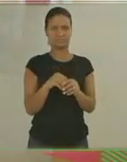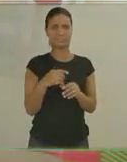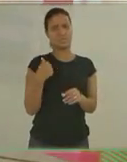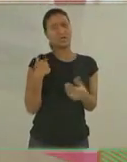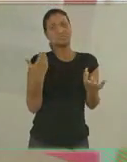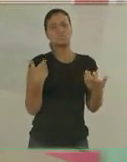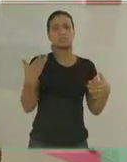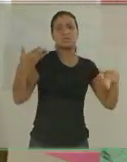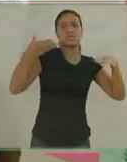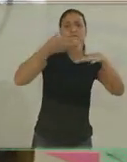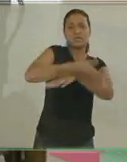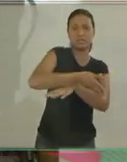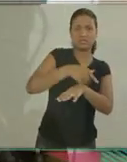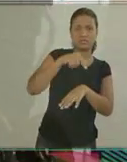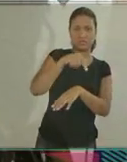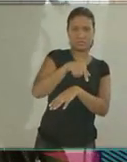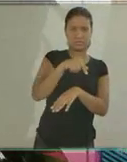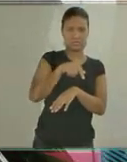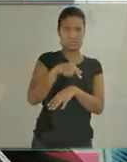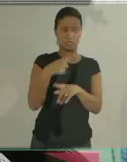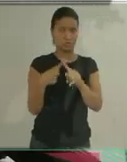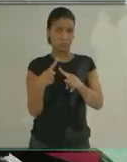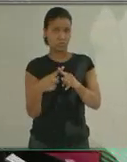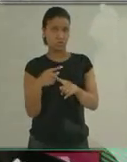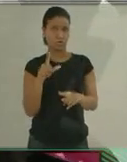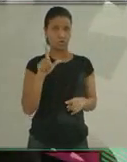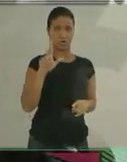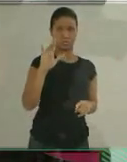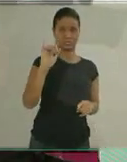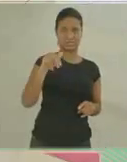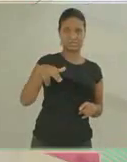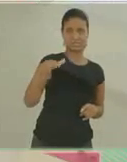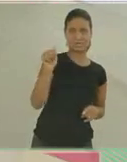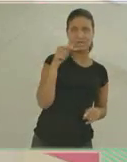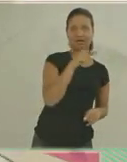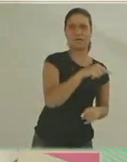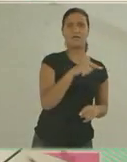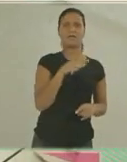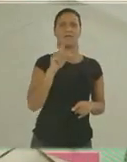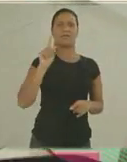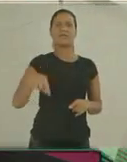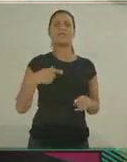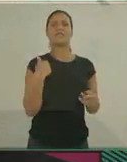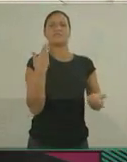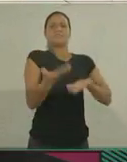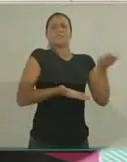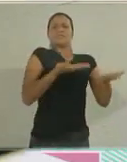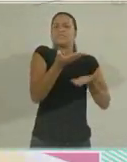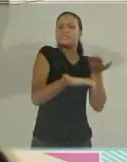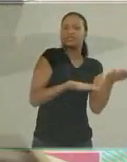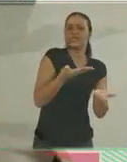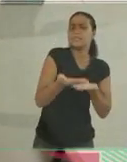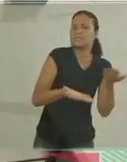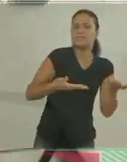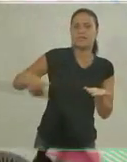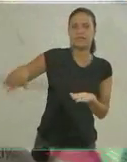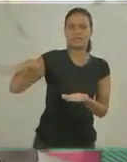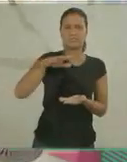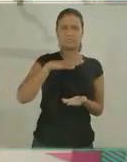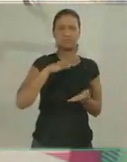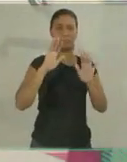Luciana, a equipe toda quis acolhê-la de uma forma diferenciada. E aí